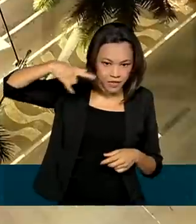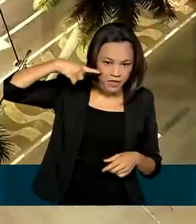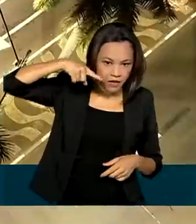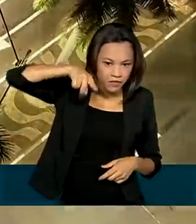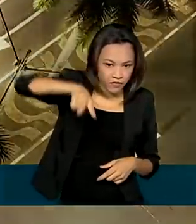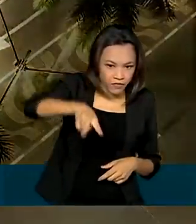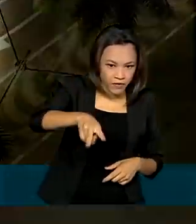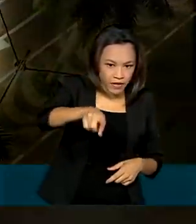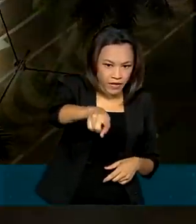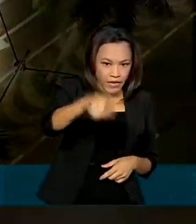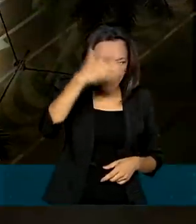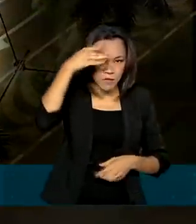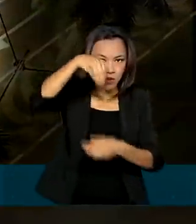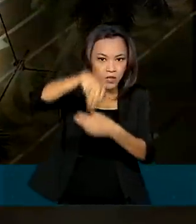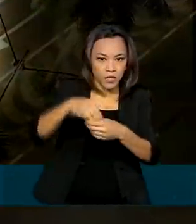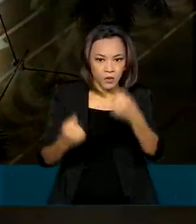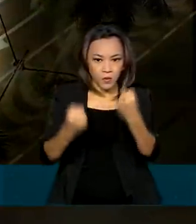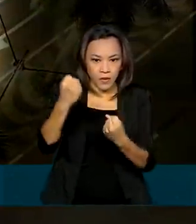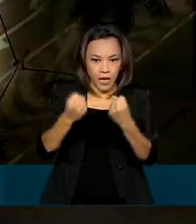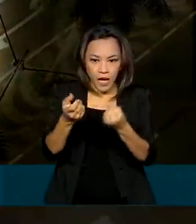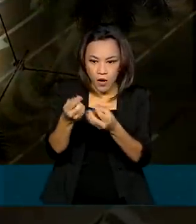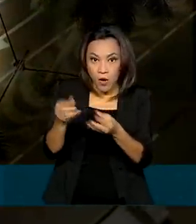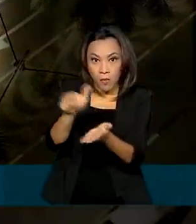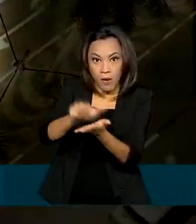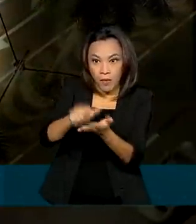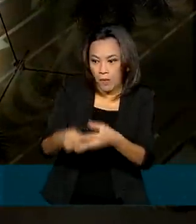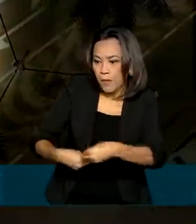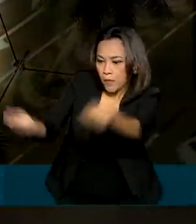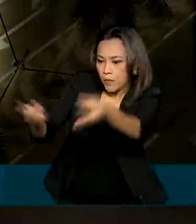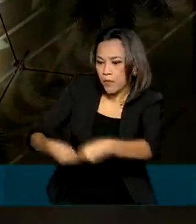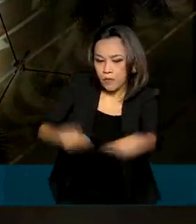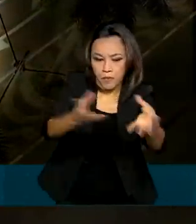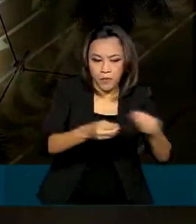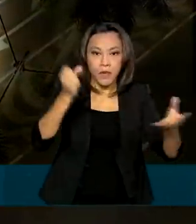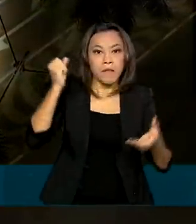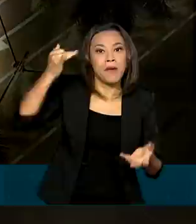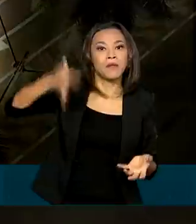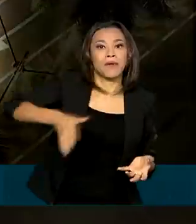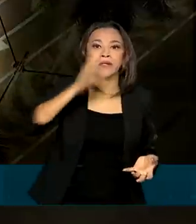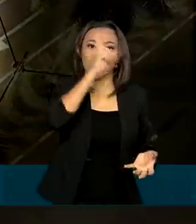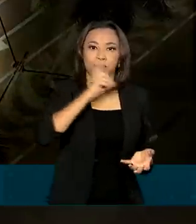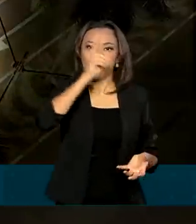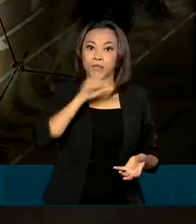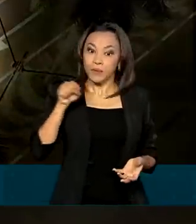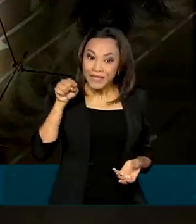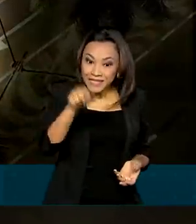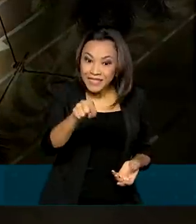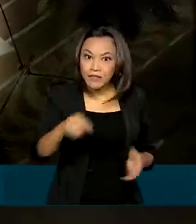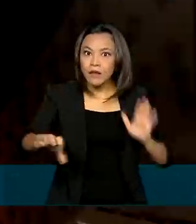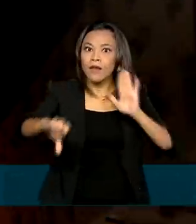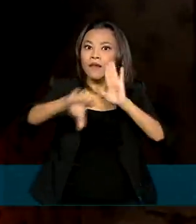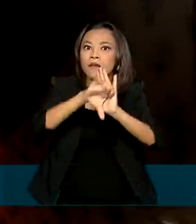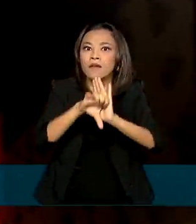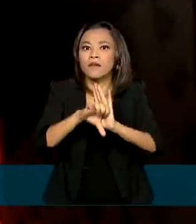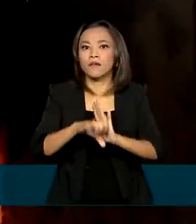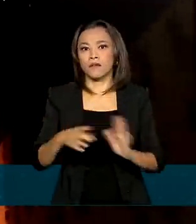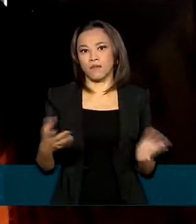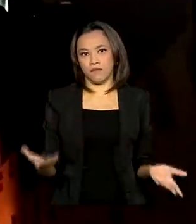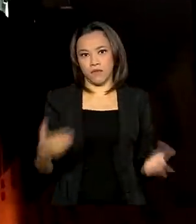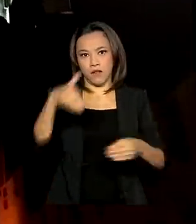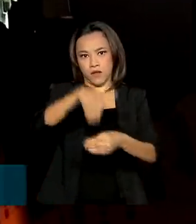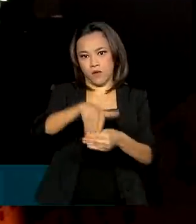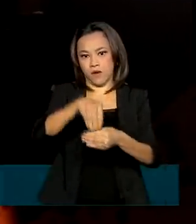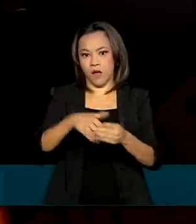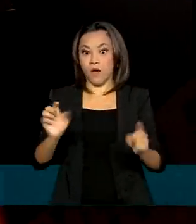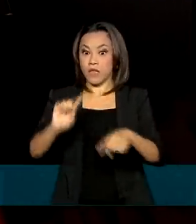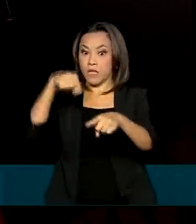momento em que o passageiro do carro joga santinhos na rua na madrugada de domingo, o que configura crime eleitoral. Mais à